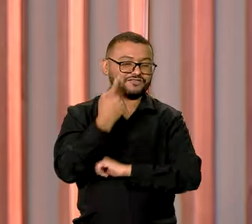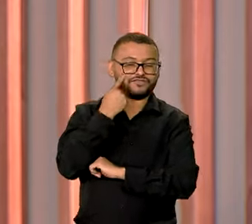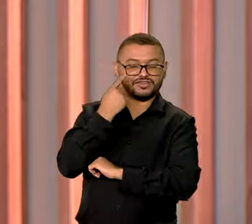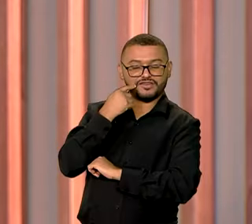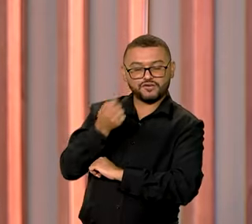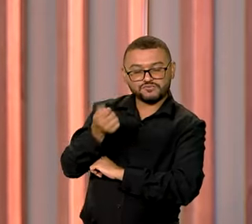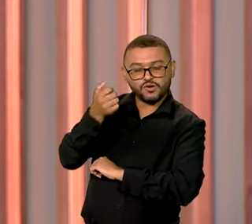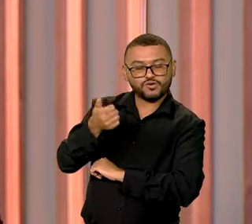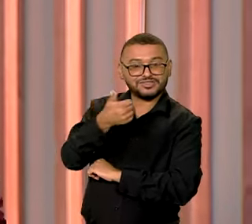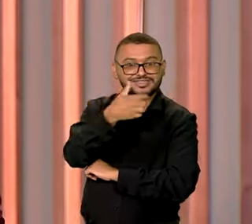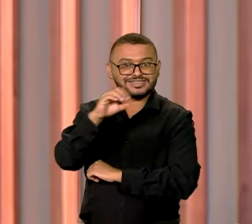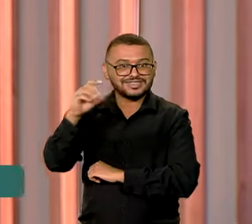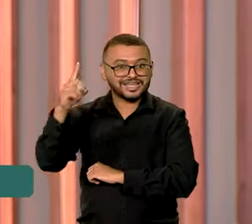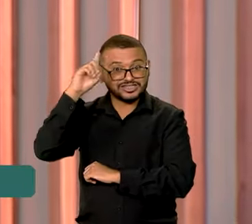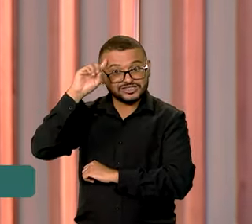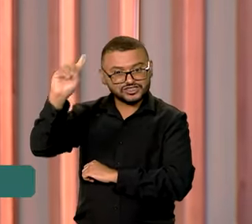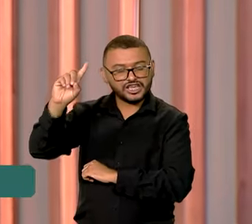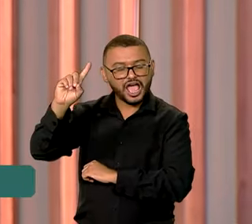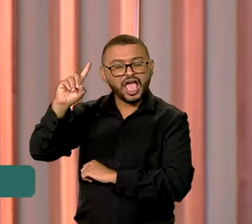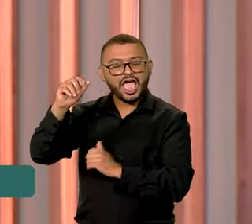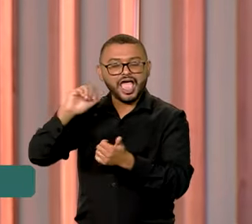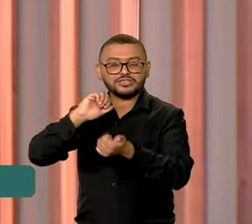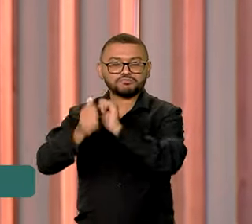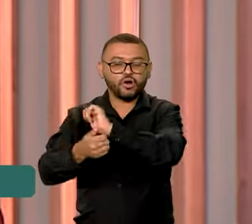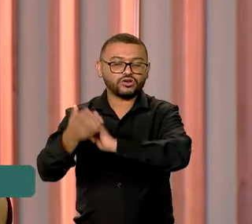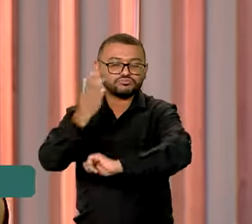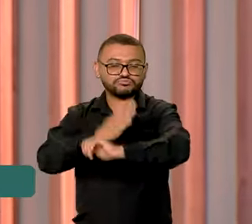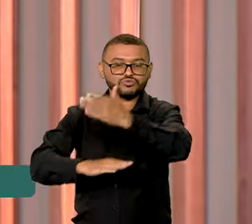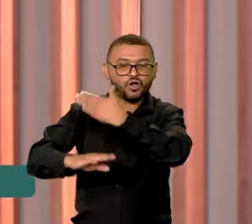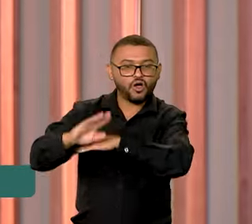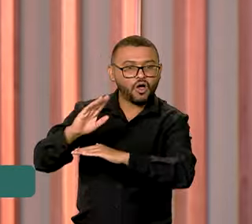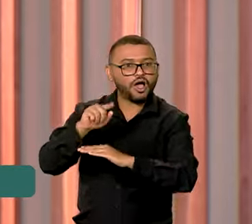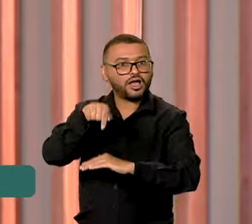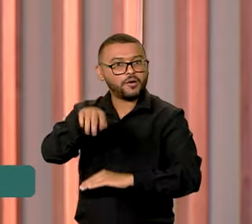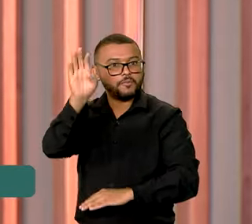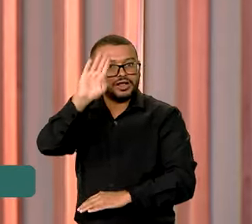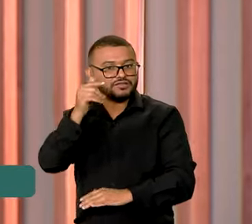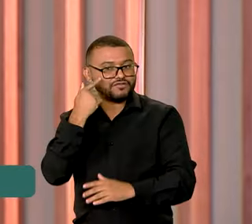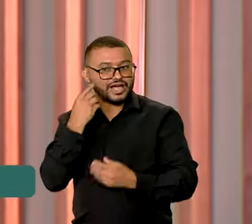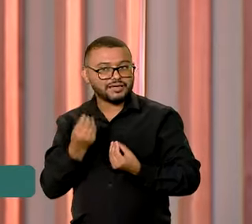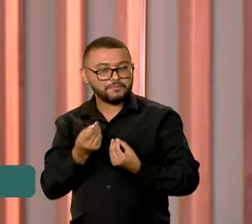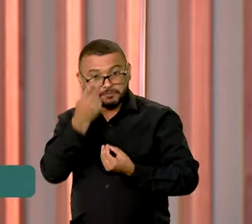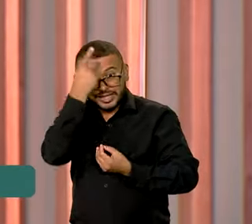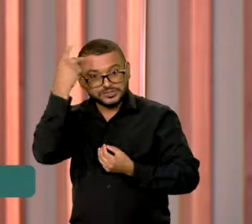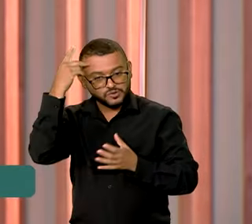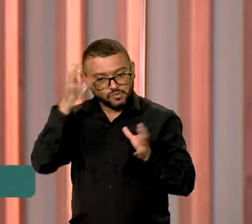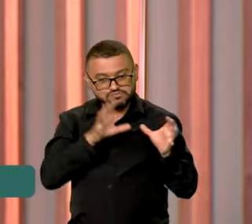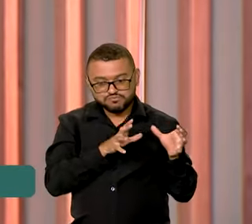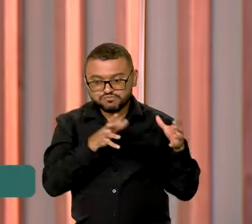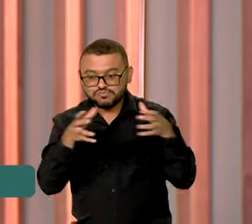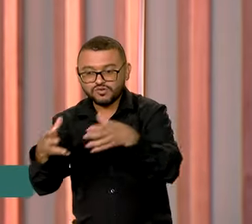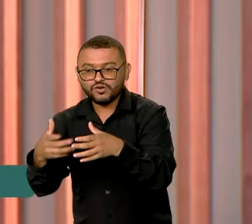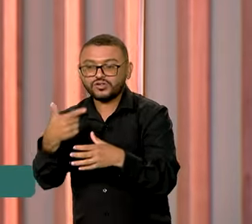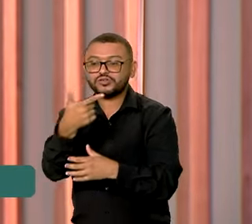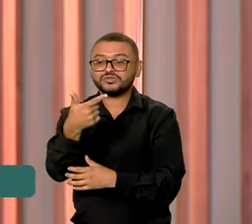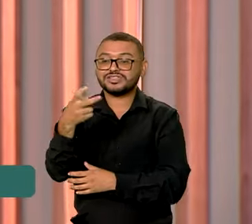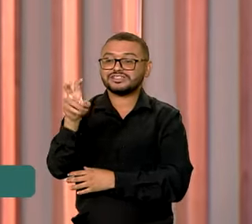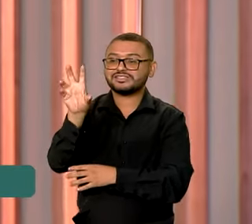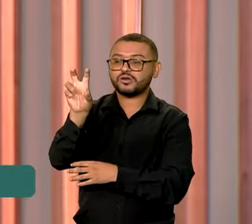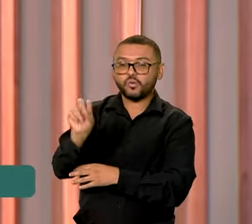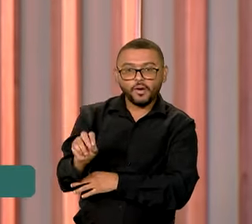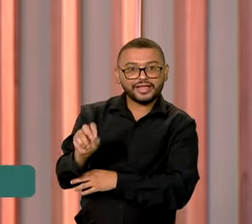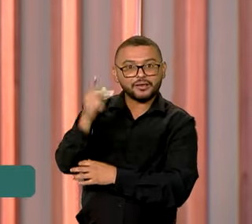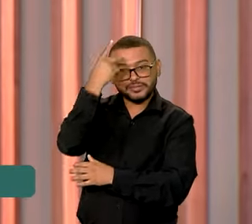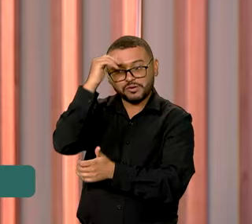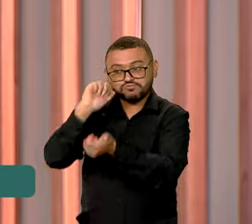menos de 100 dias dos Jogos Paralímpicos, o Brasil se prepara para enviar uma delegação com 250 atletas